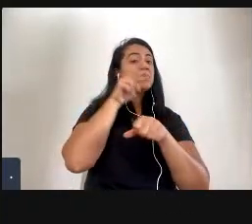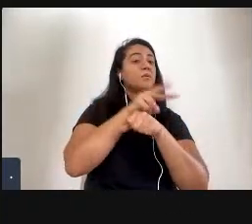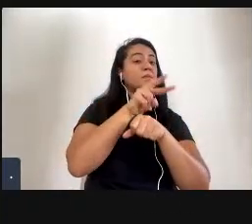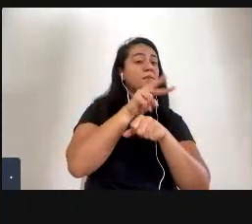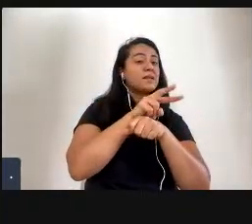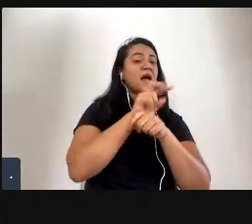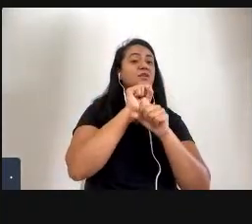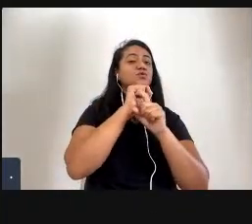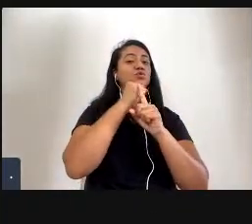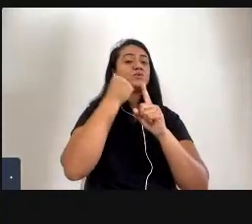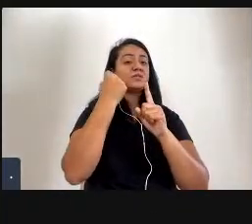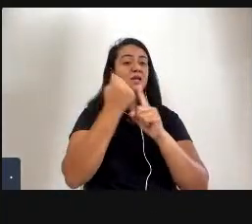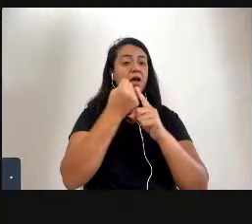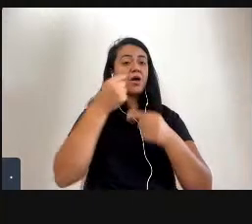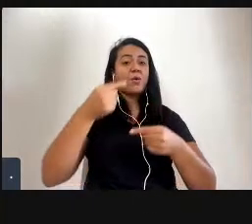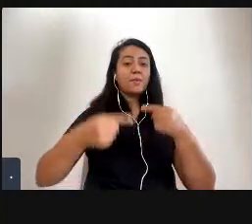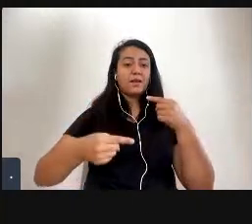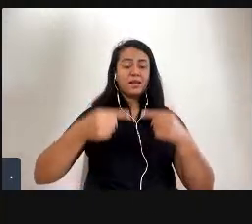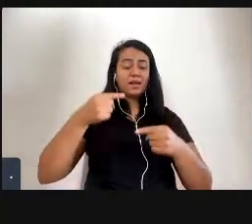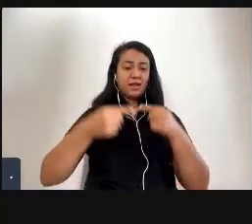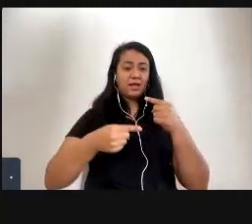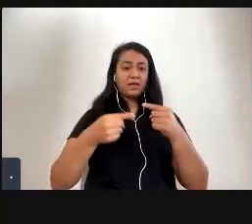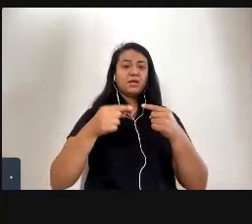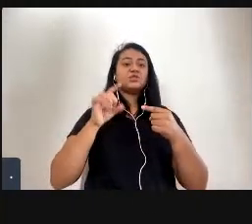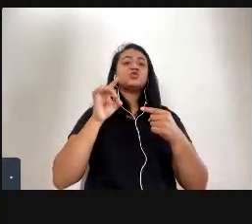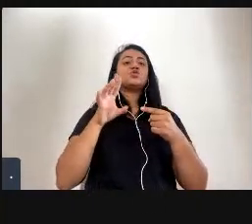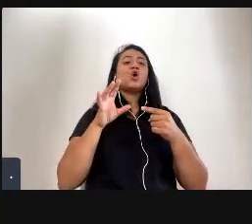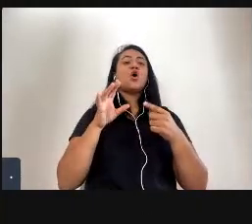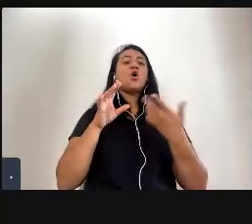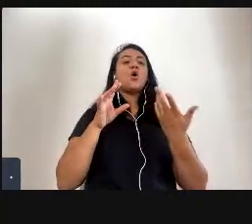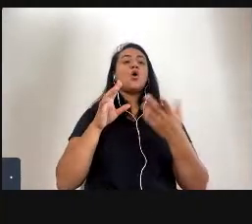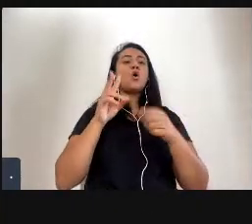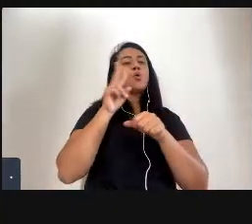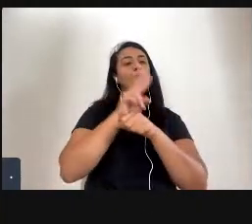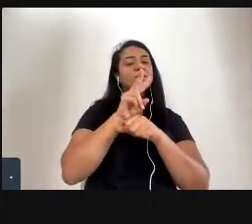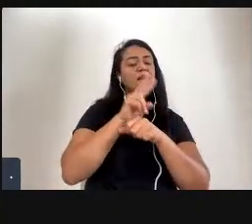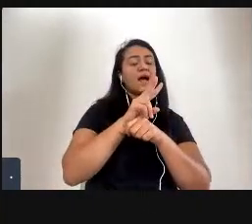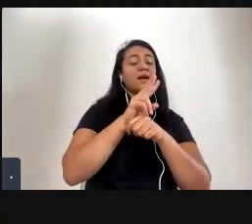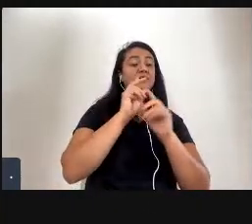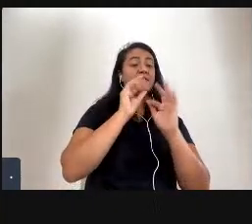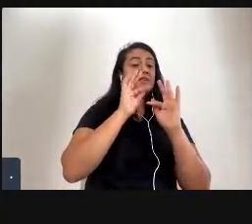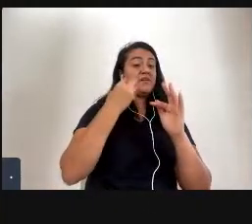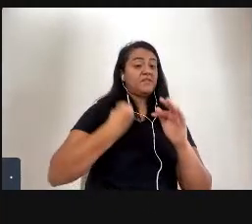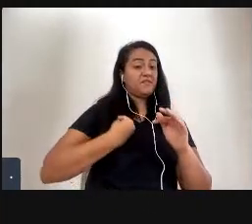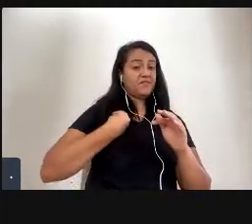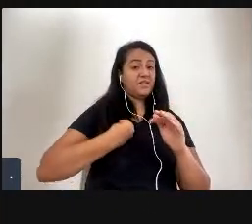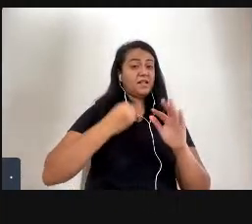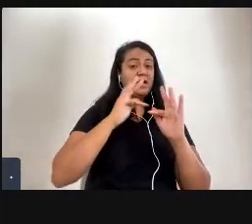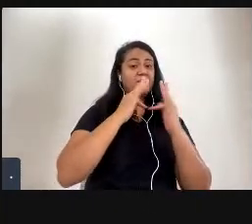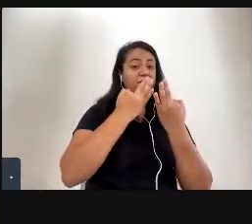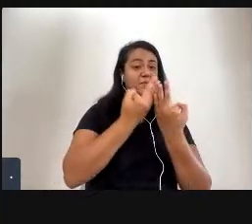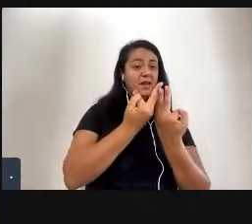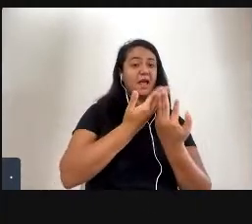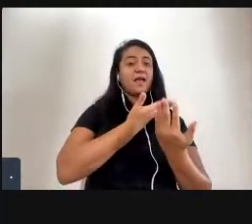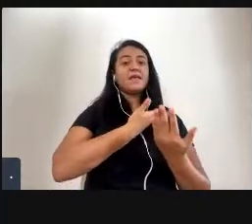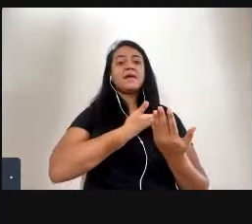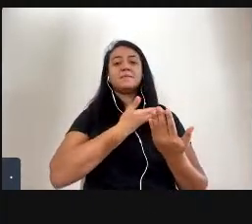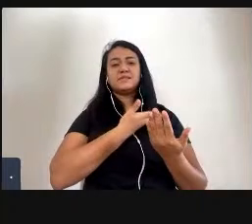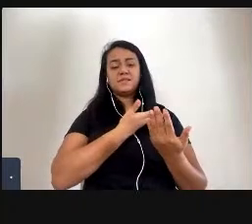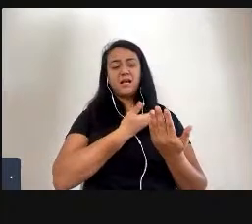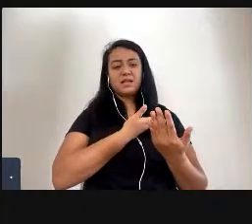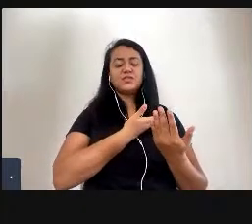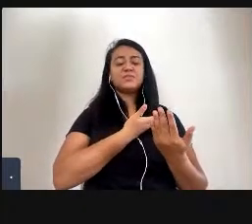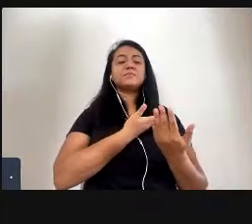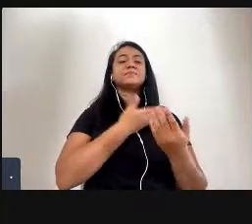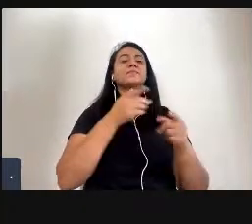política, para além do cuidado que está normalmente associado à vida familiar e ao âmbito da amizade. E também a